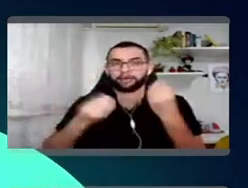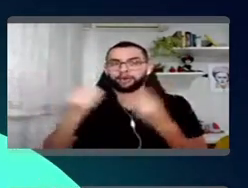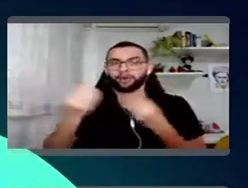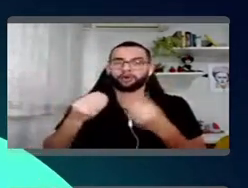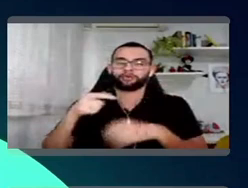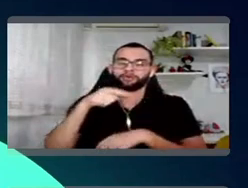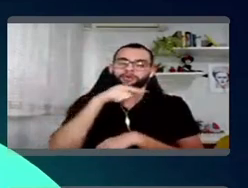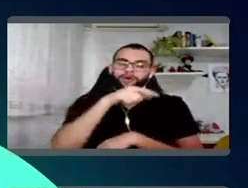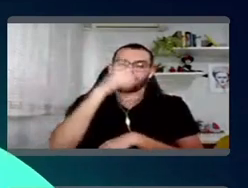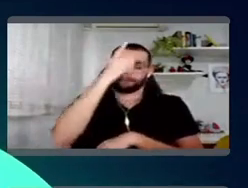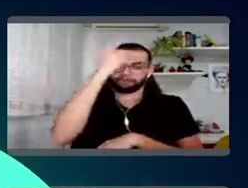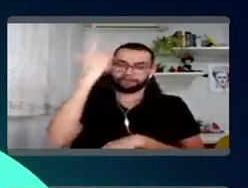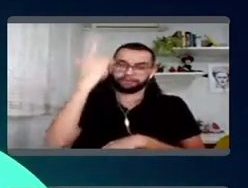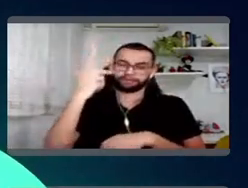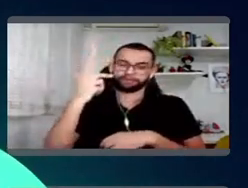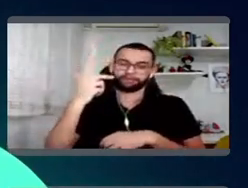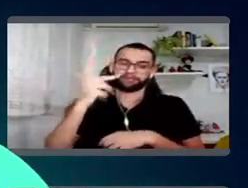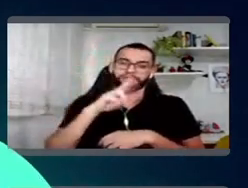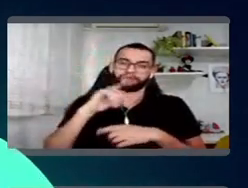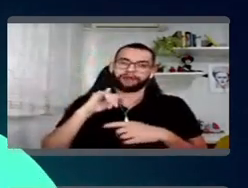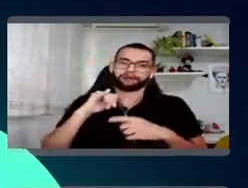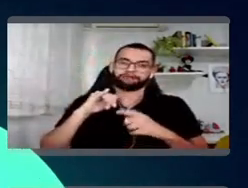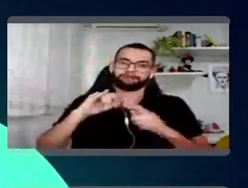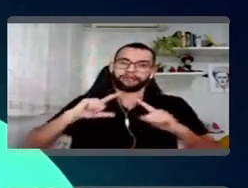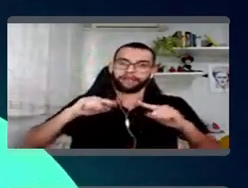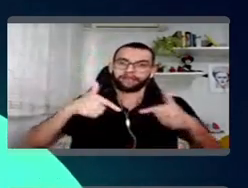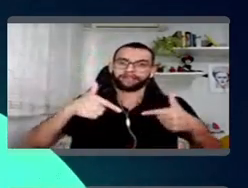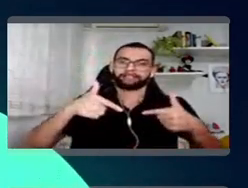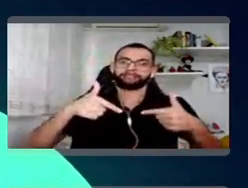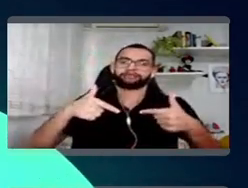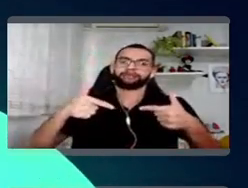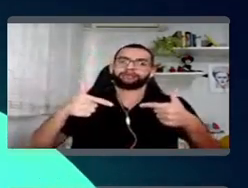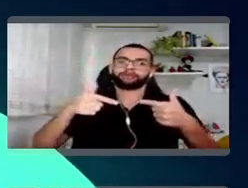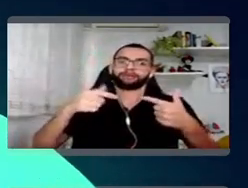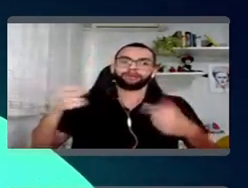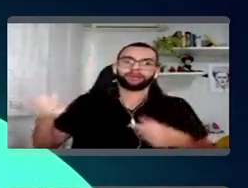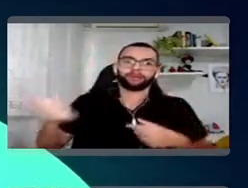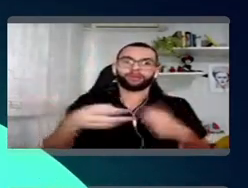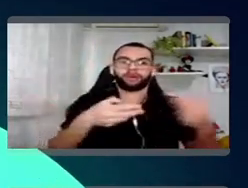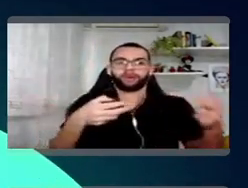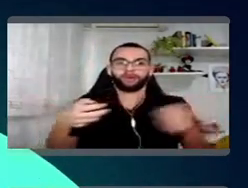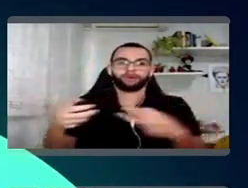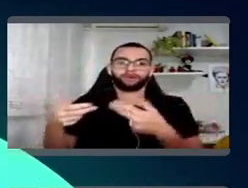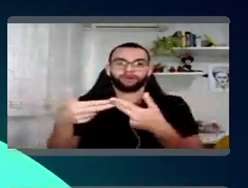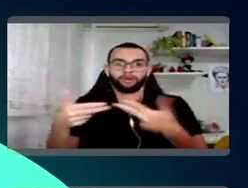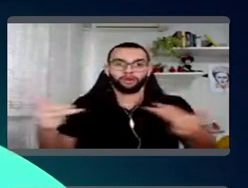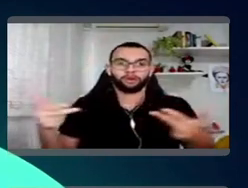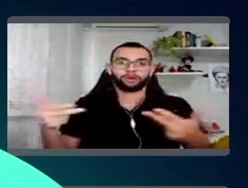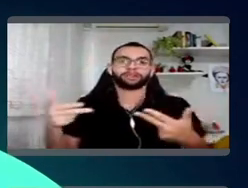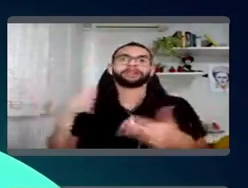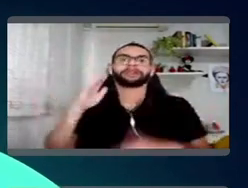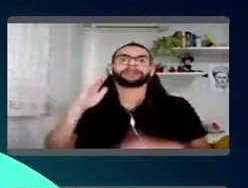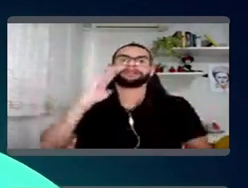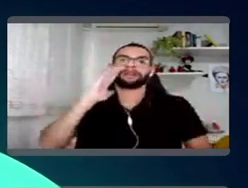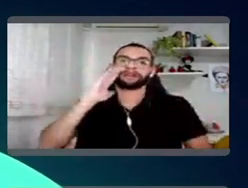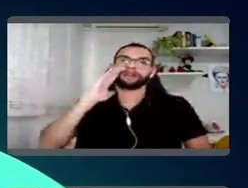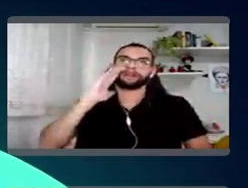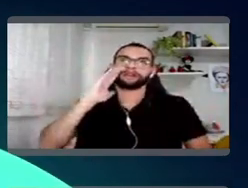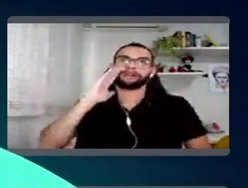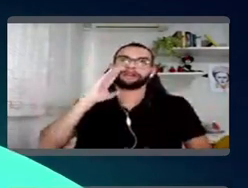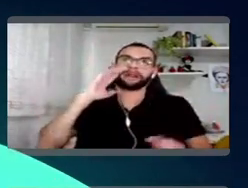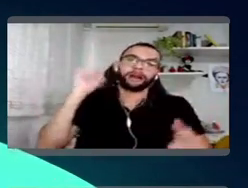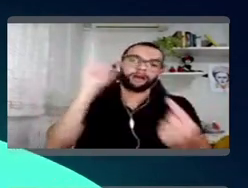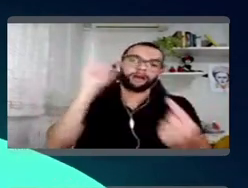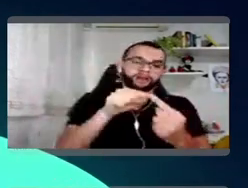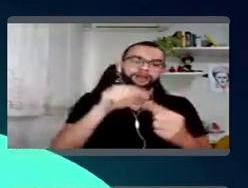do seu cliente, para você focar em novas features, em novas funcionalidades dentro daquilo que mais atinge pessoas, tá?